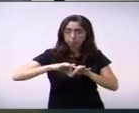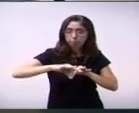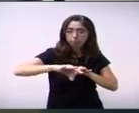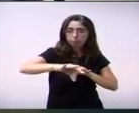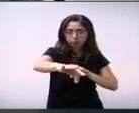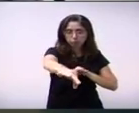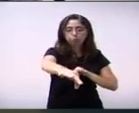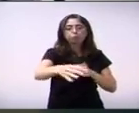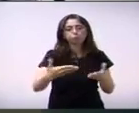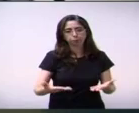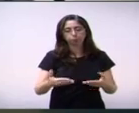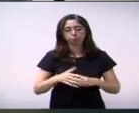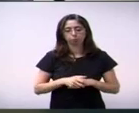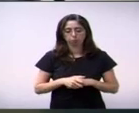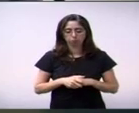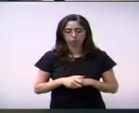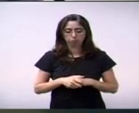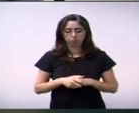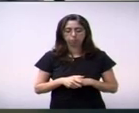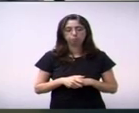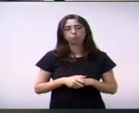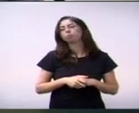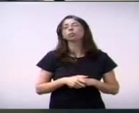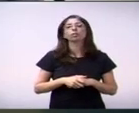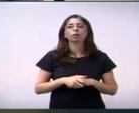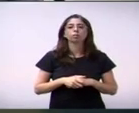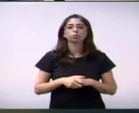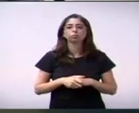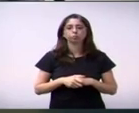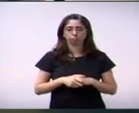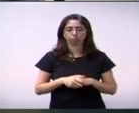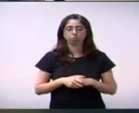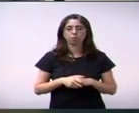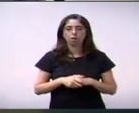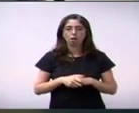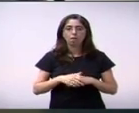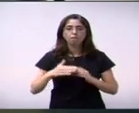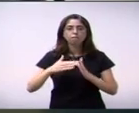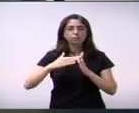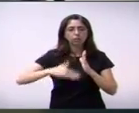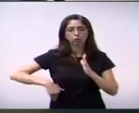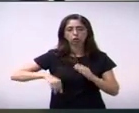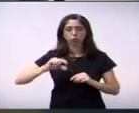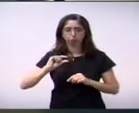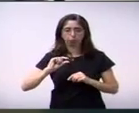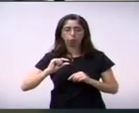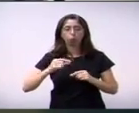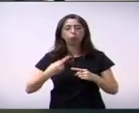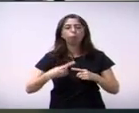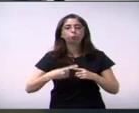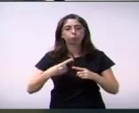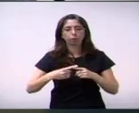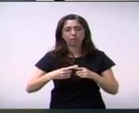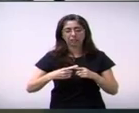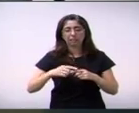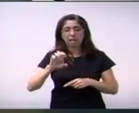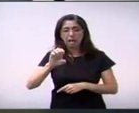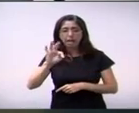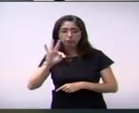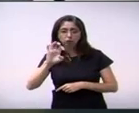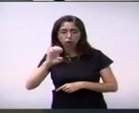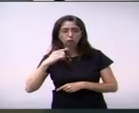são, teoricamente, retiradas e até a ETE ainda vai ficar um pedacinho com os 50 metros,